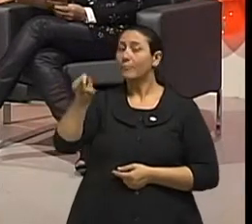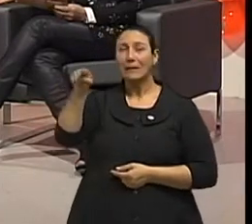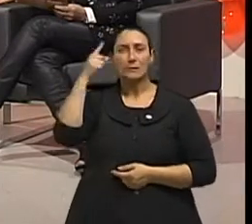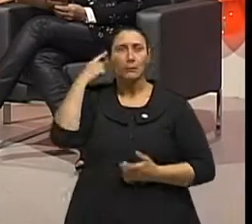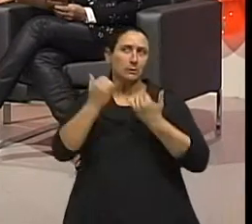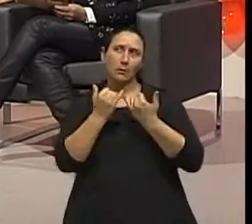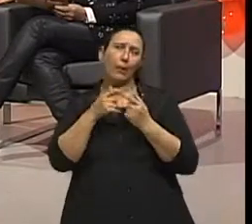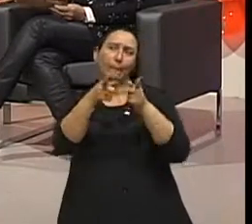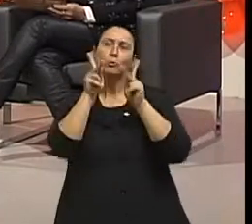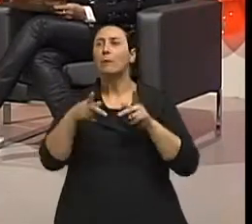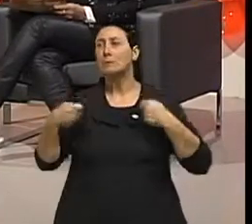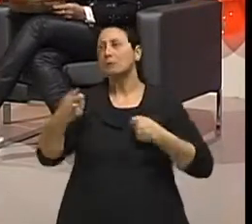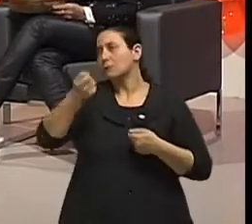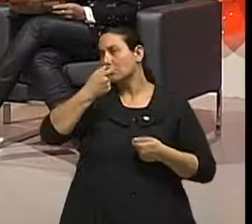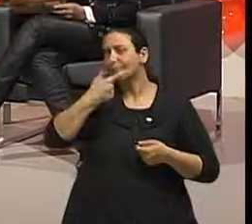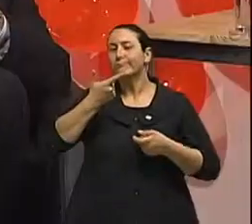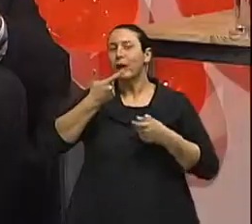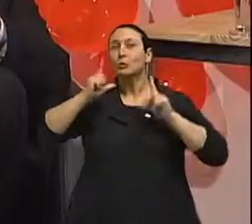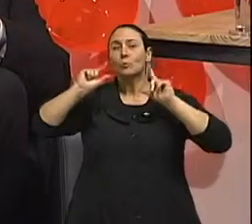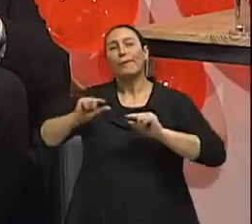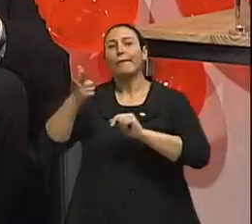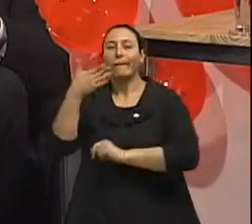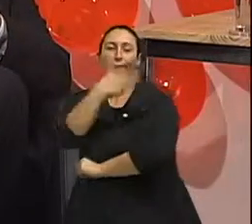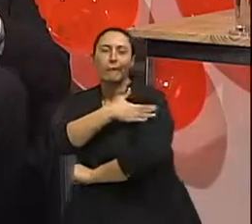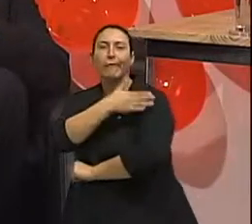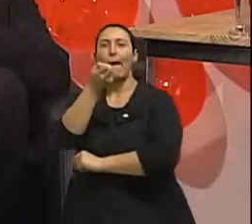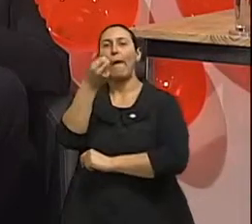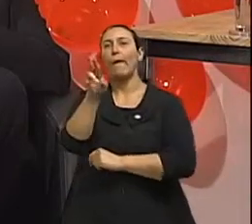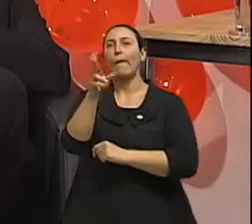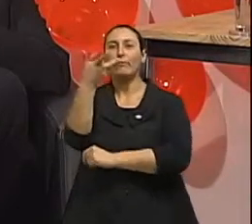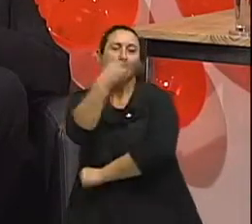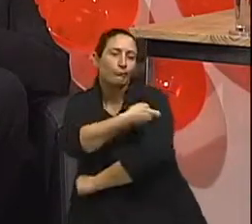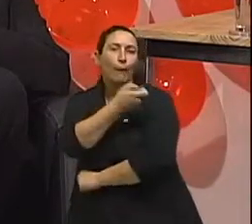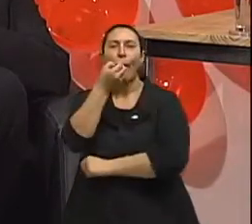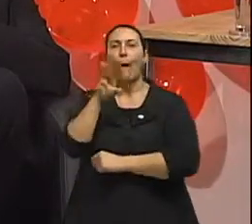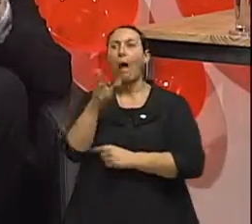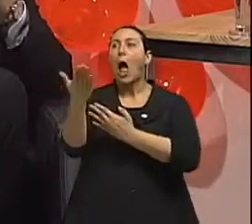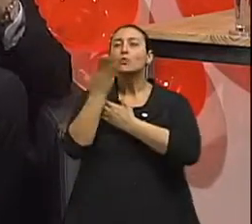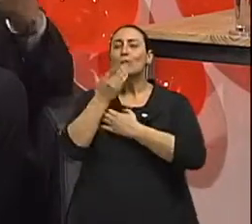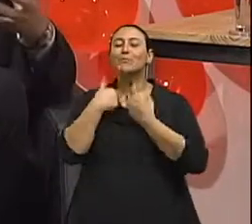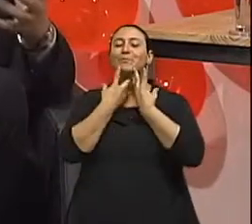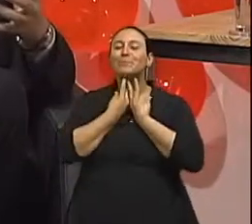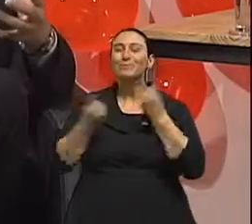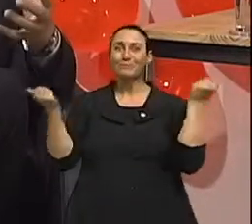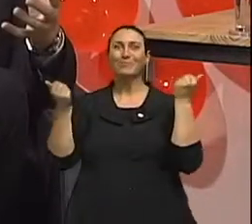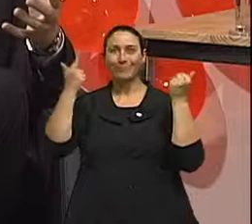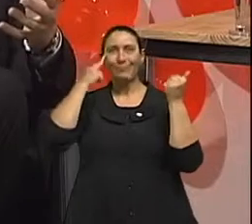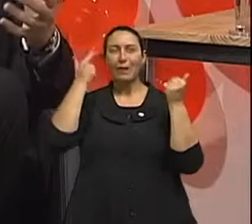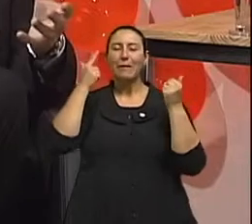precisar de medicamento para poder abandonar o hábito, para poder combater a abstinência. A maioria das pessoas vai precisar adquirir pequenas